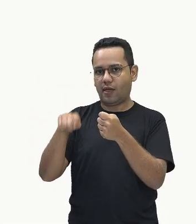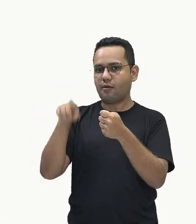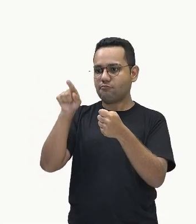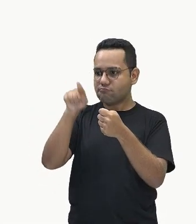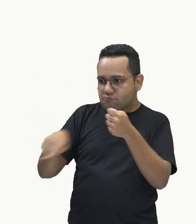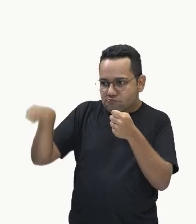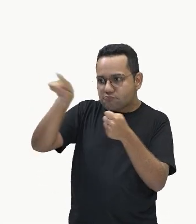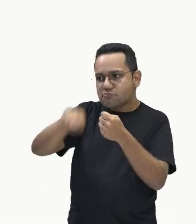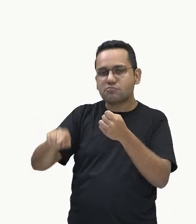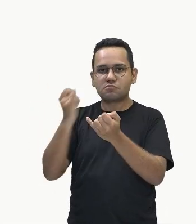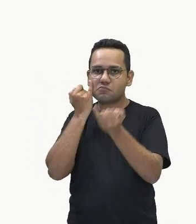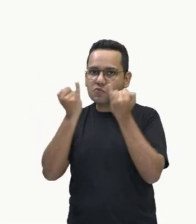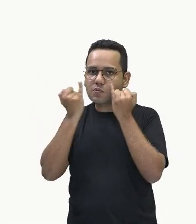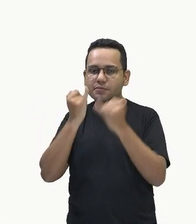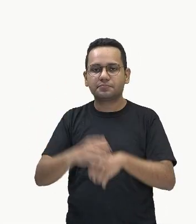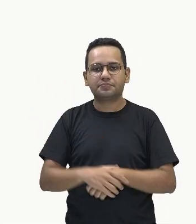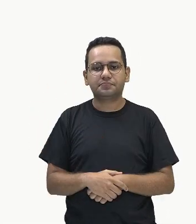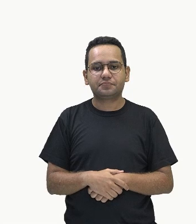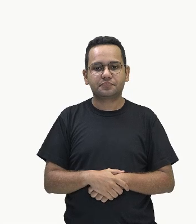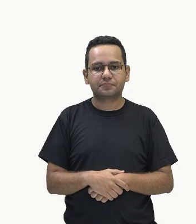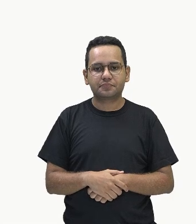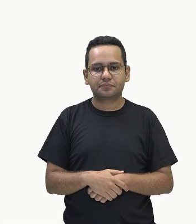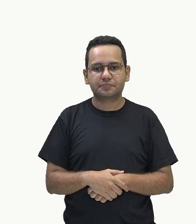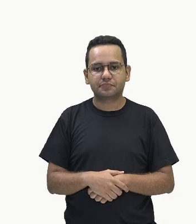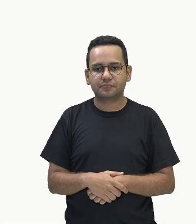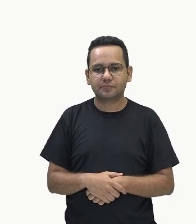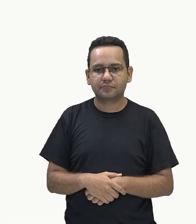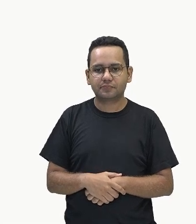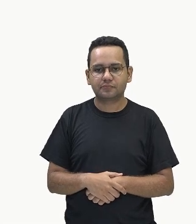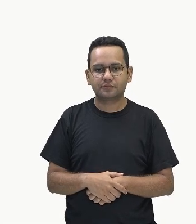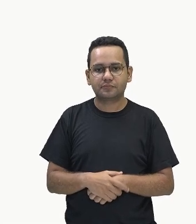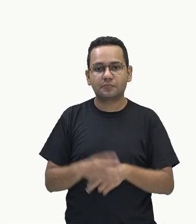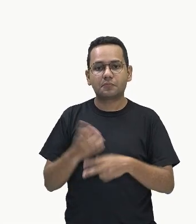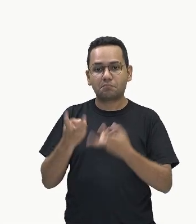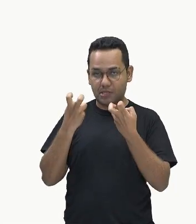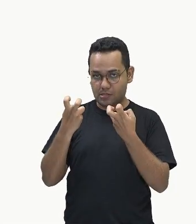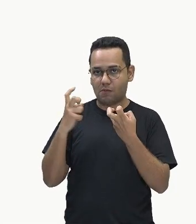de fazer. Como eu dividi o nosso círculo em quatro partes,